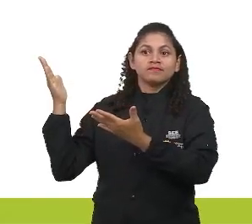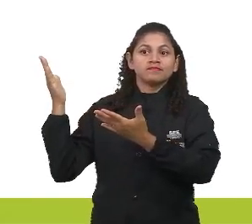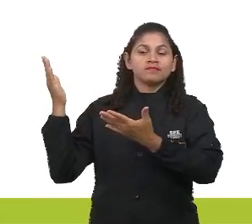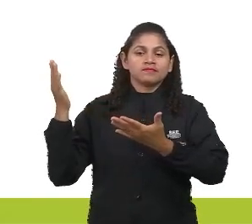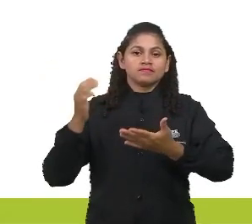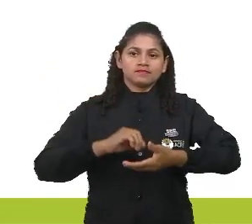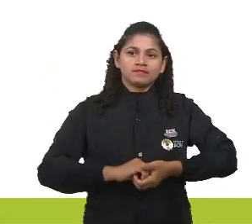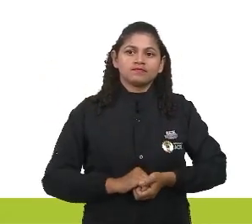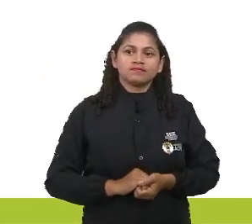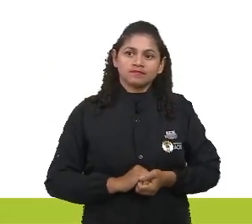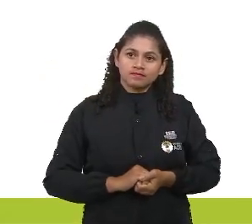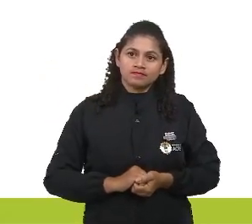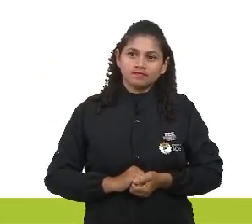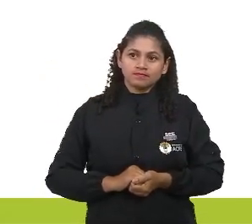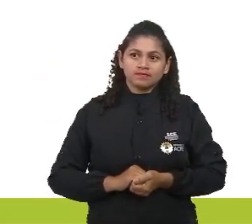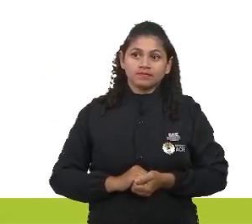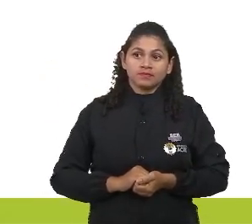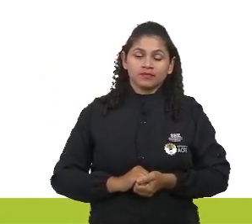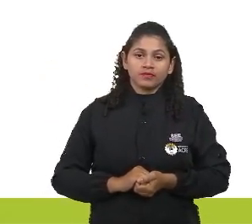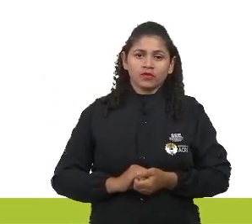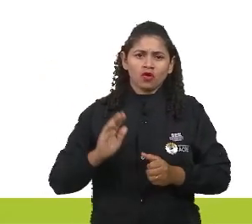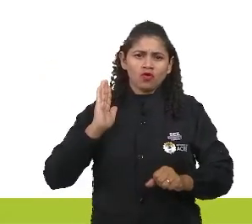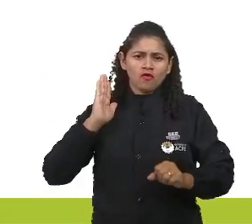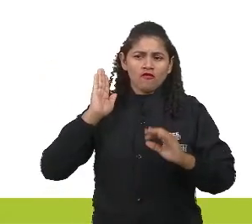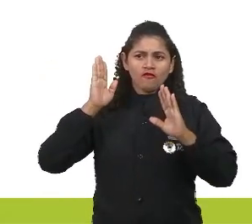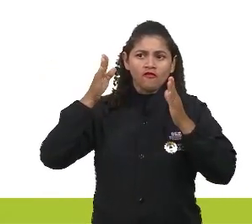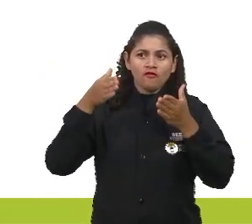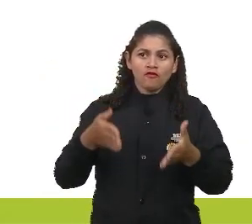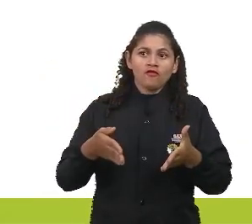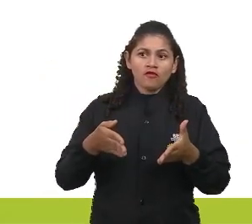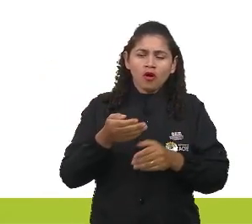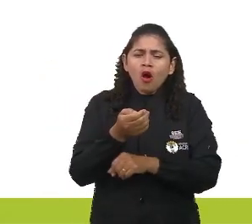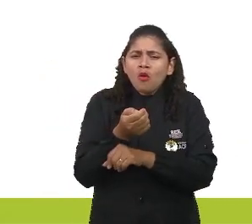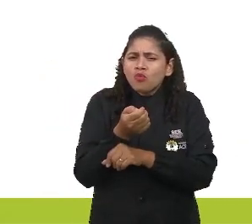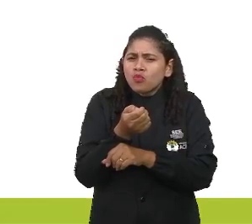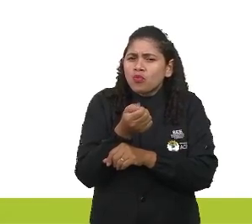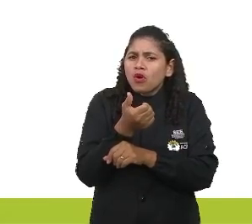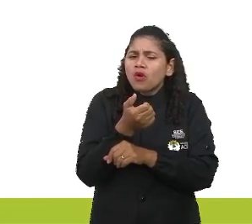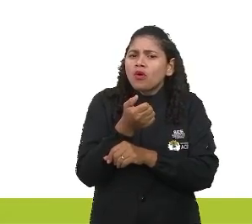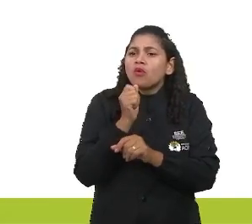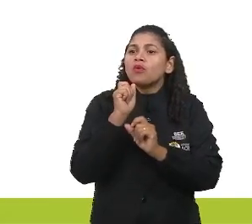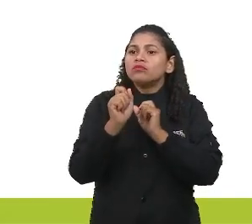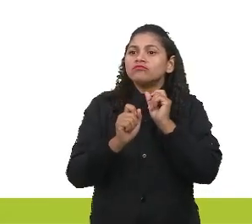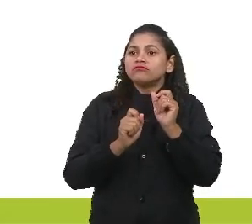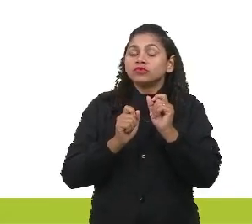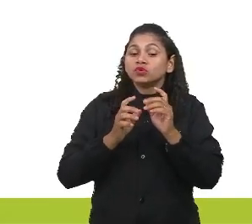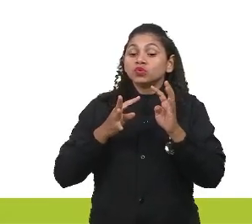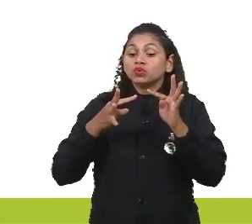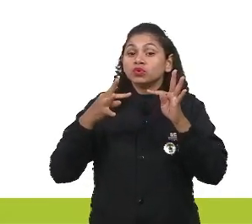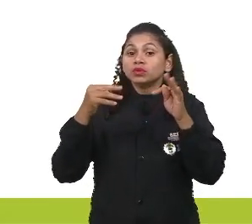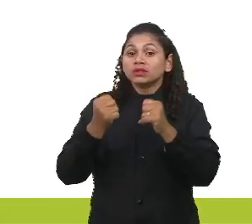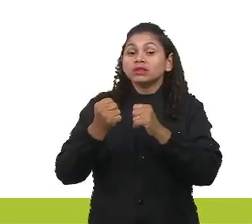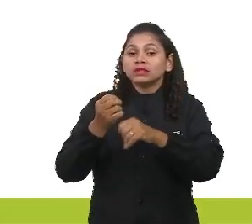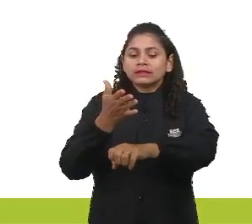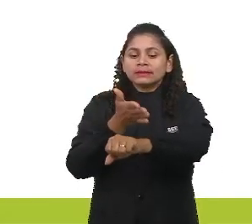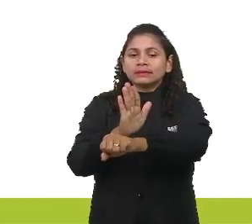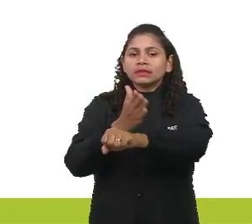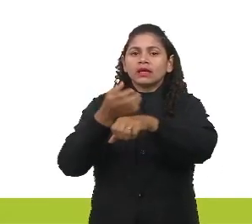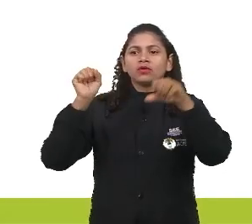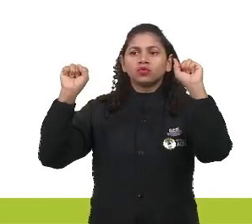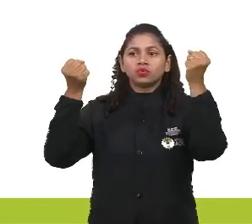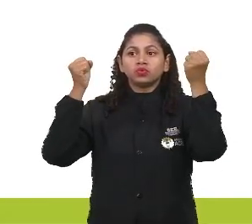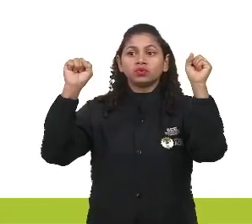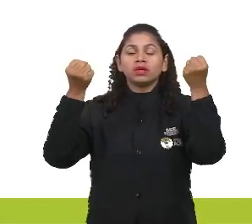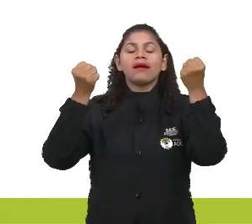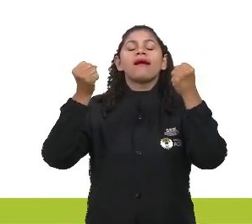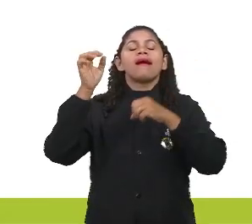já vou passar direto para a dica do maroto. Qual é a dica do maroto? Simples. Todo exercício físico é uma atividade física, mas nem toda atividade